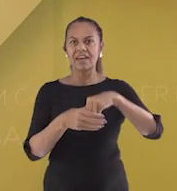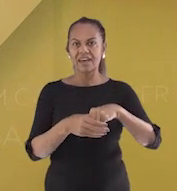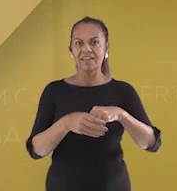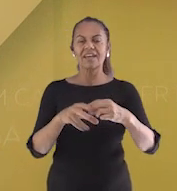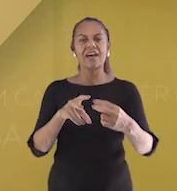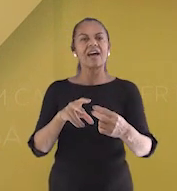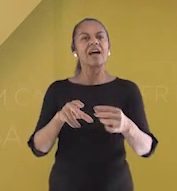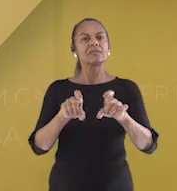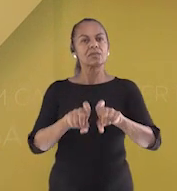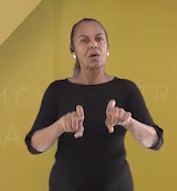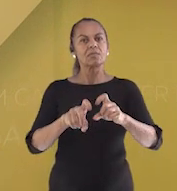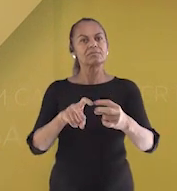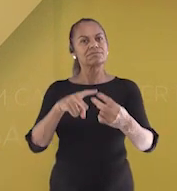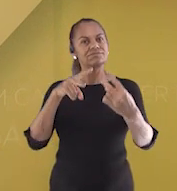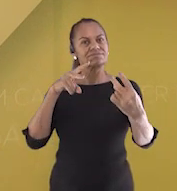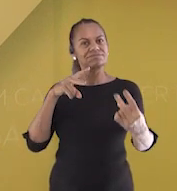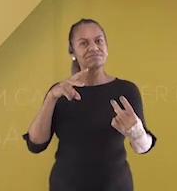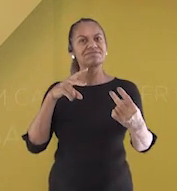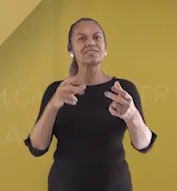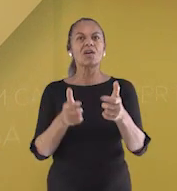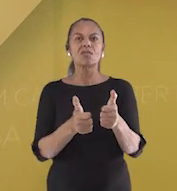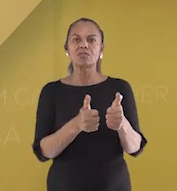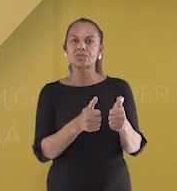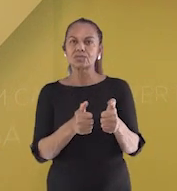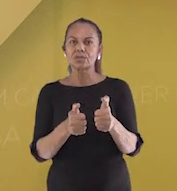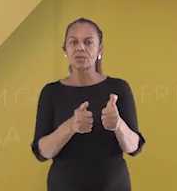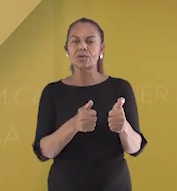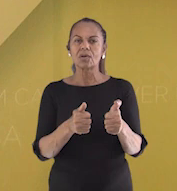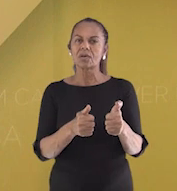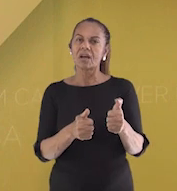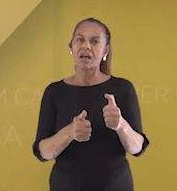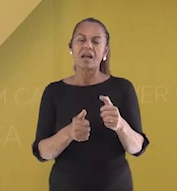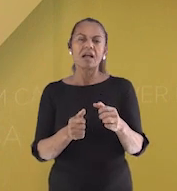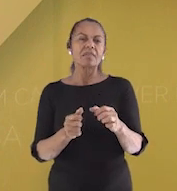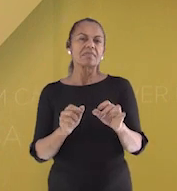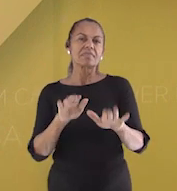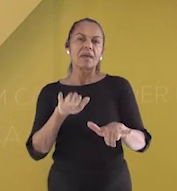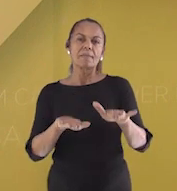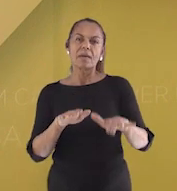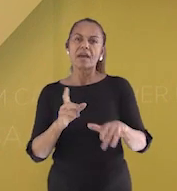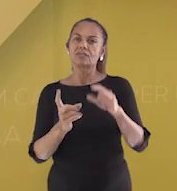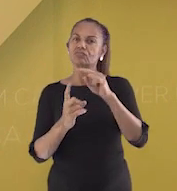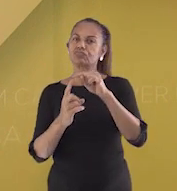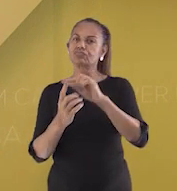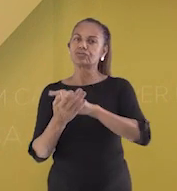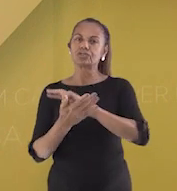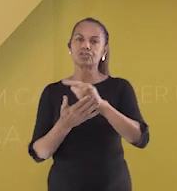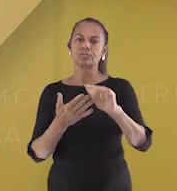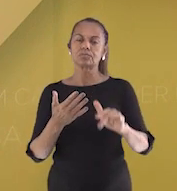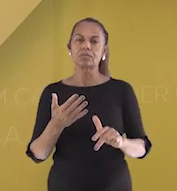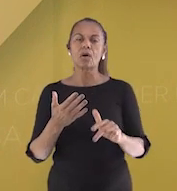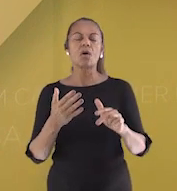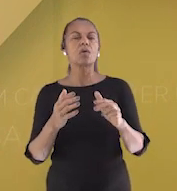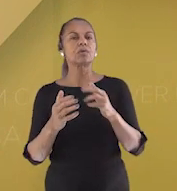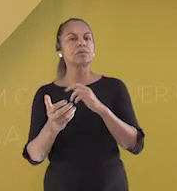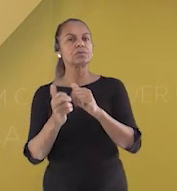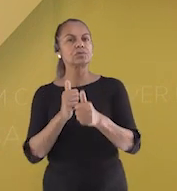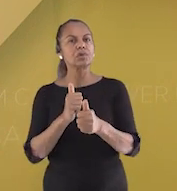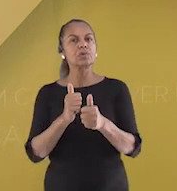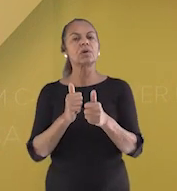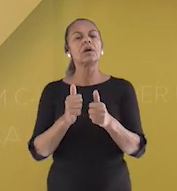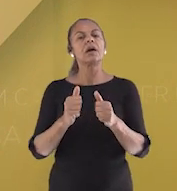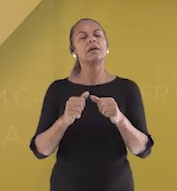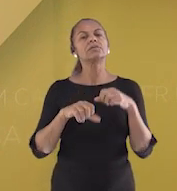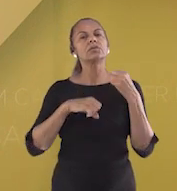comunidades gamers e elas variam de acordo com os estilos de jogos. Jogos de corrida, de esporte e formam